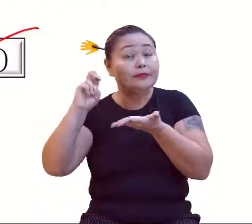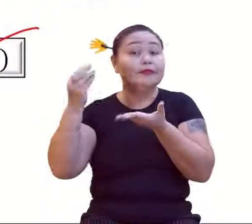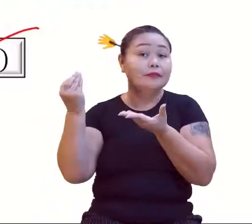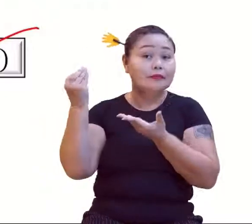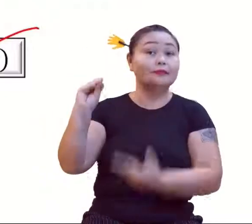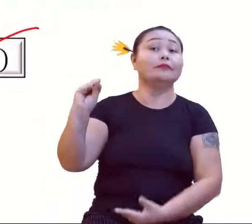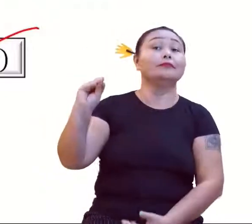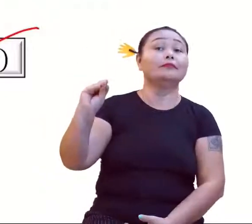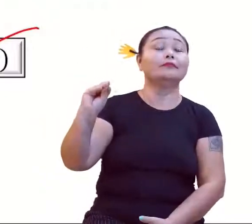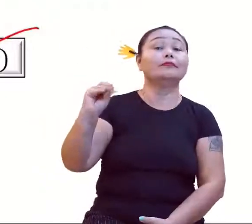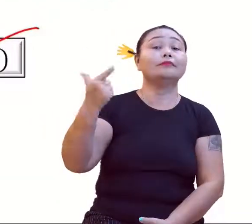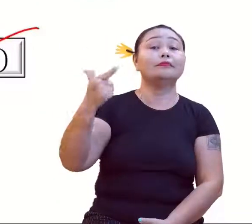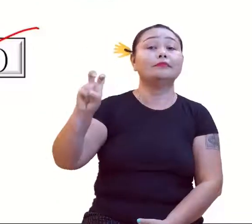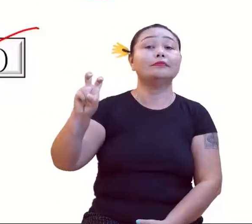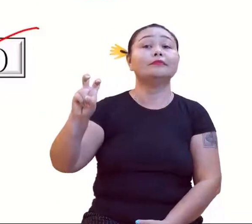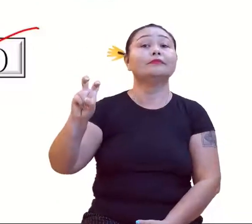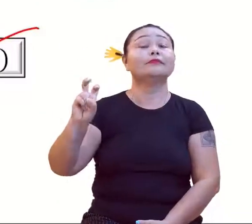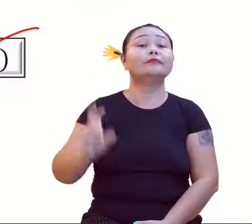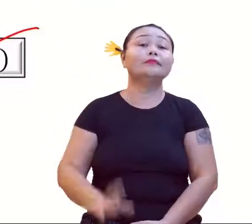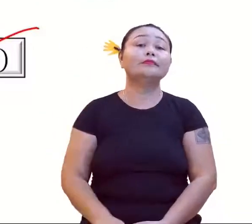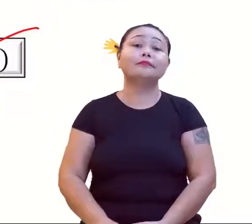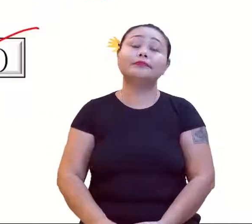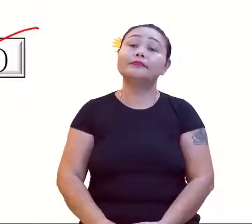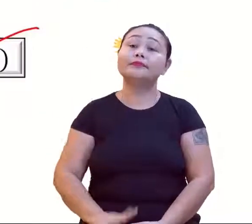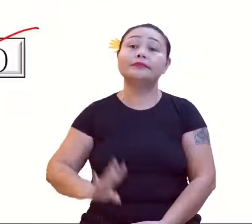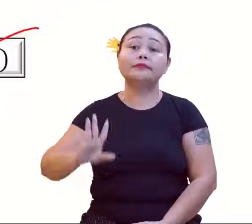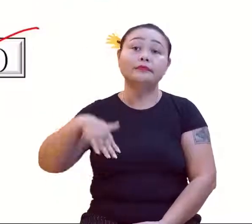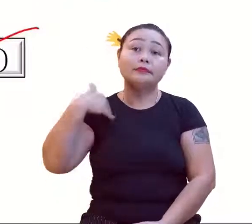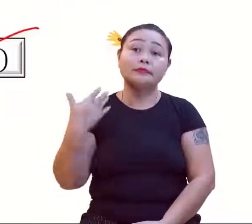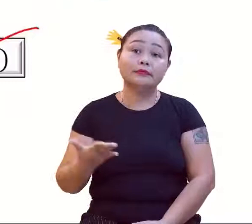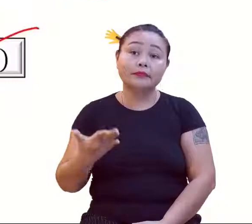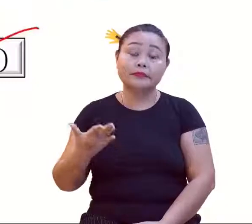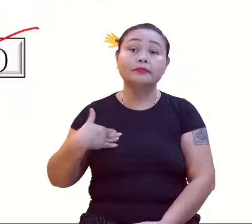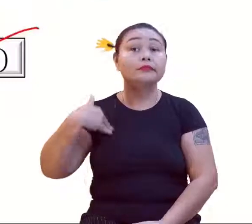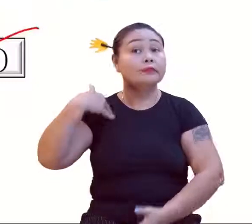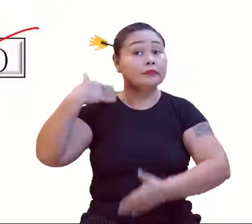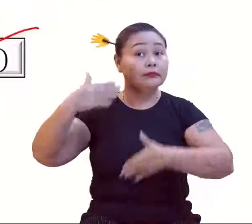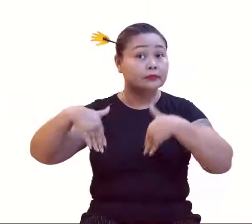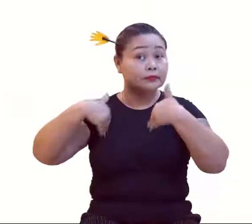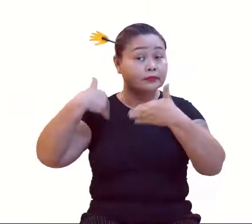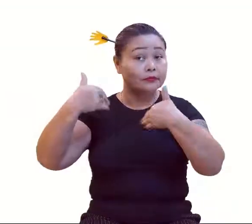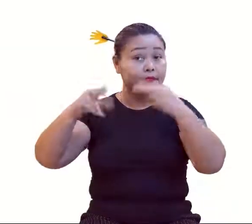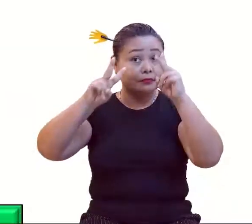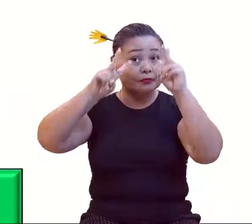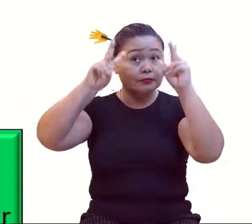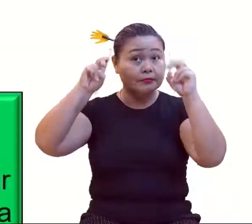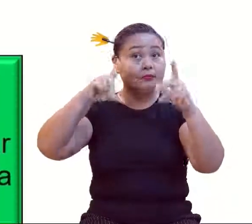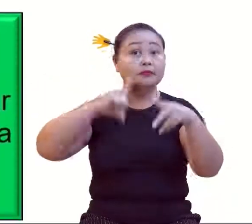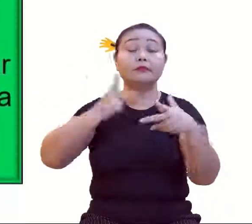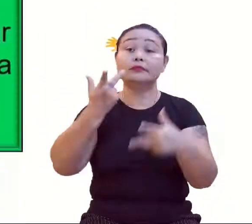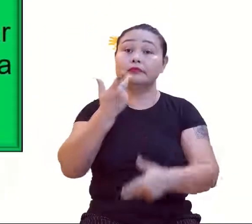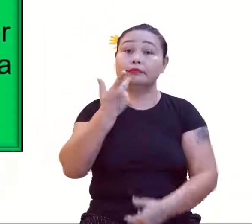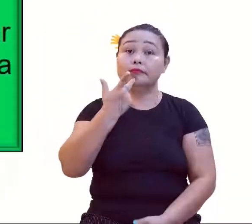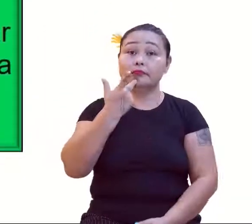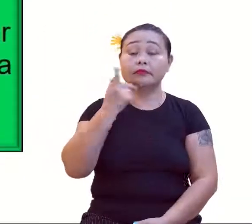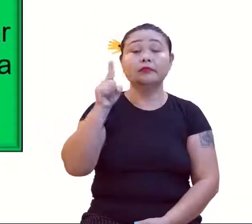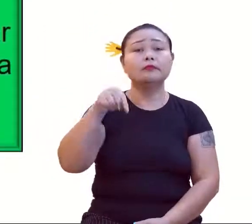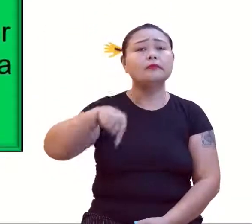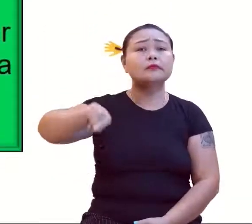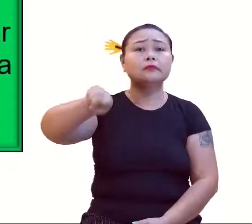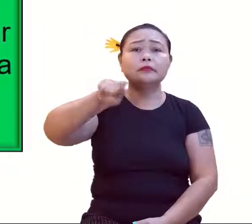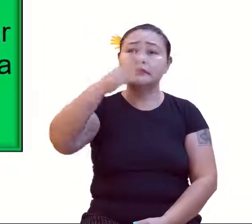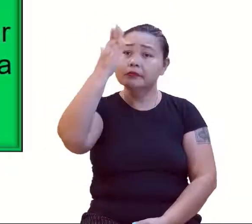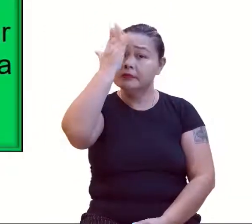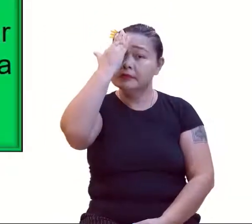aqui, mas não adianta. Tá bom? Então, agora, continuando o nosso assunto, a gente vai falar que você sabia